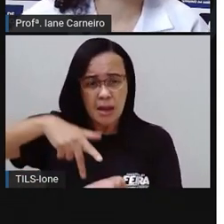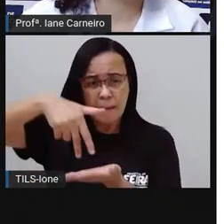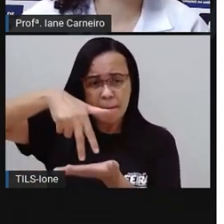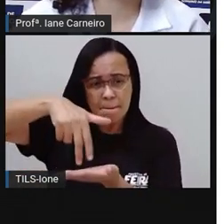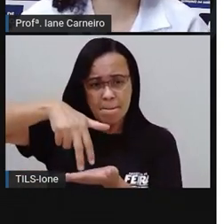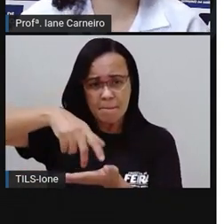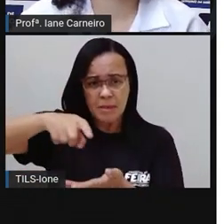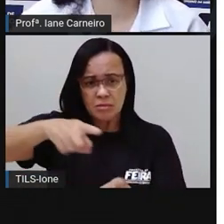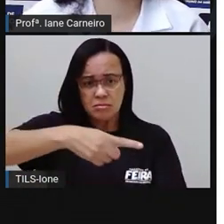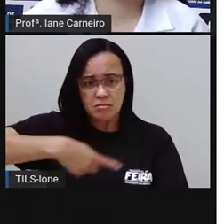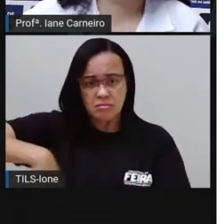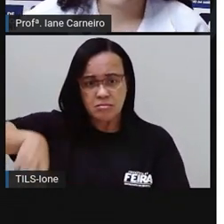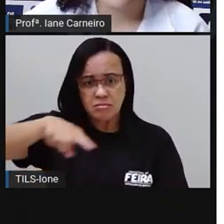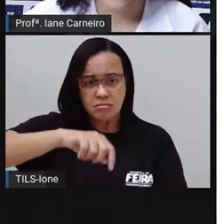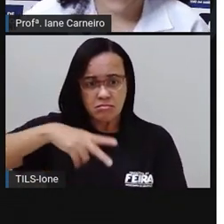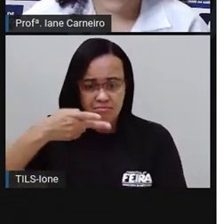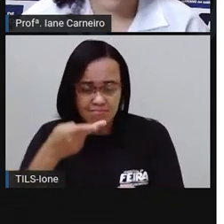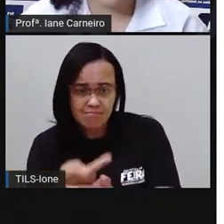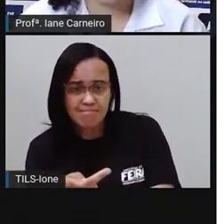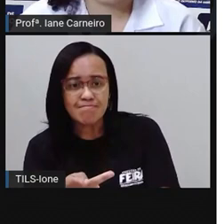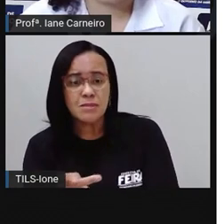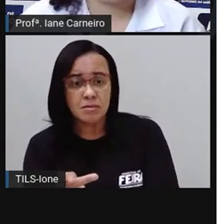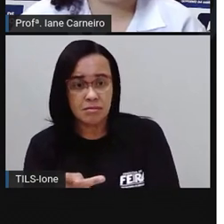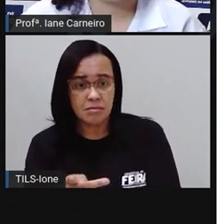Isso lhe deu uma ideia.